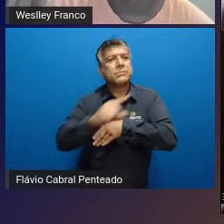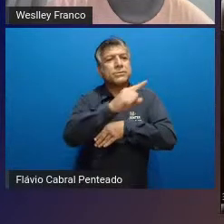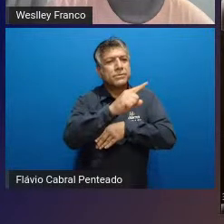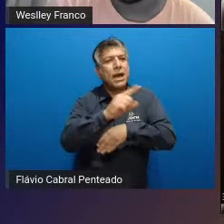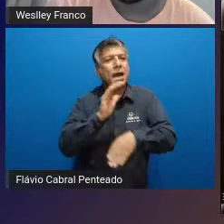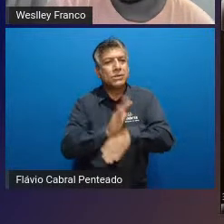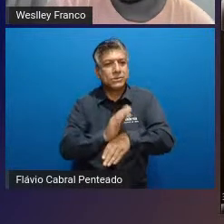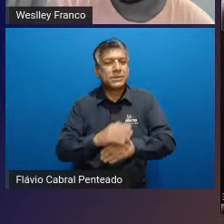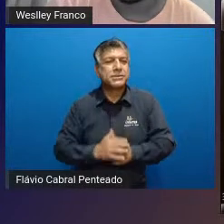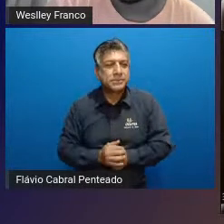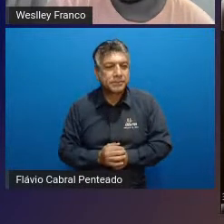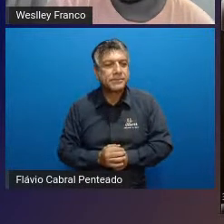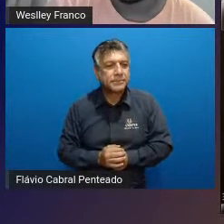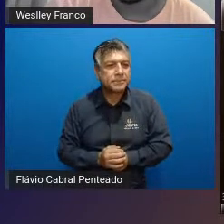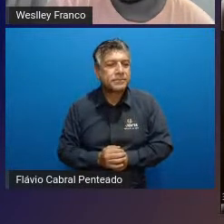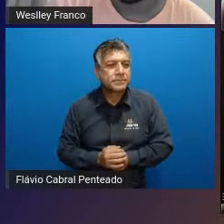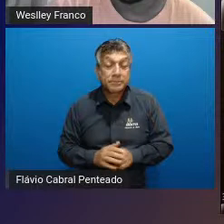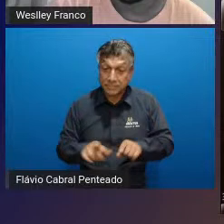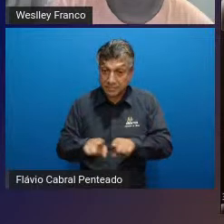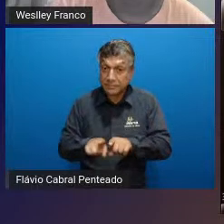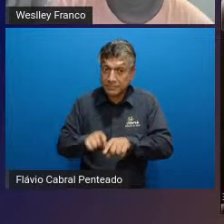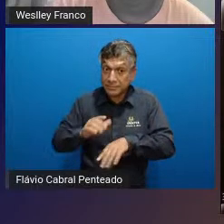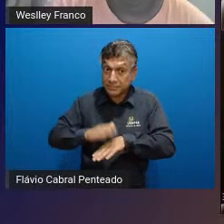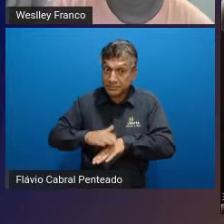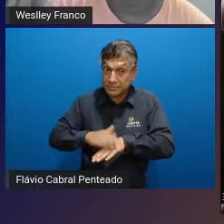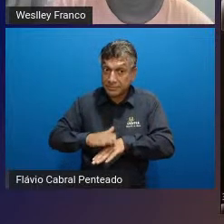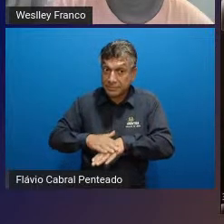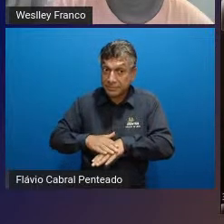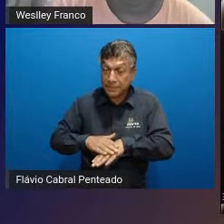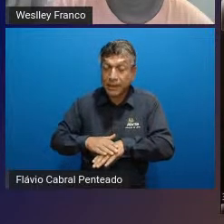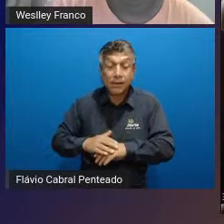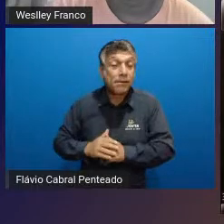também os zagueiros que vocês